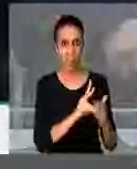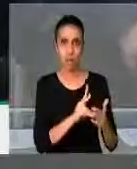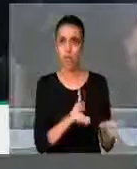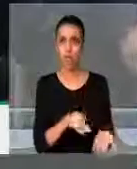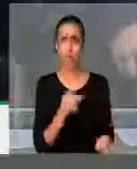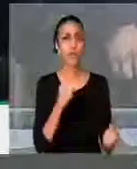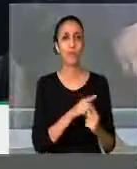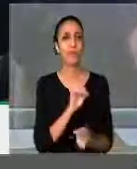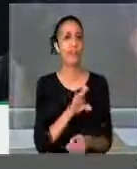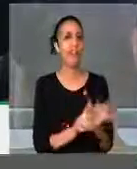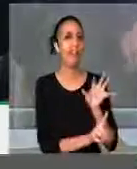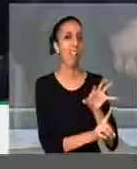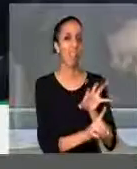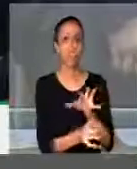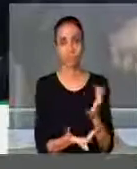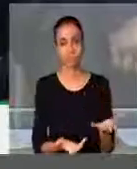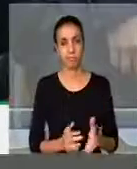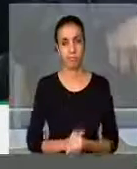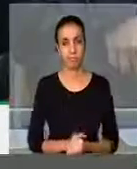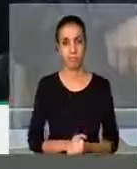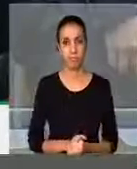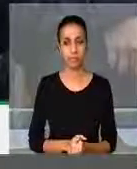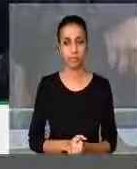Obrigado, novo deputado, deputada Creuza Pereira.